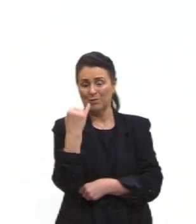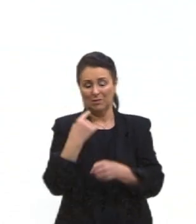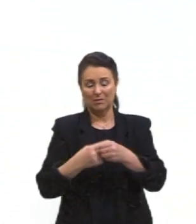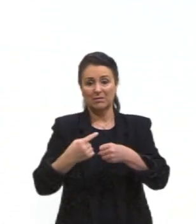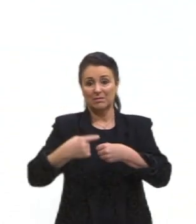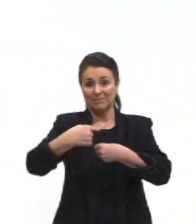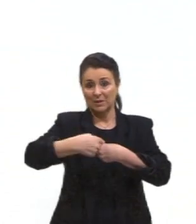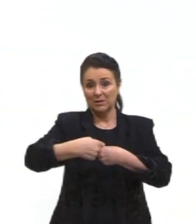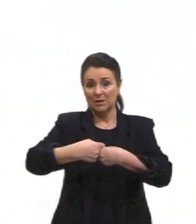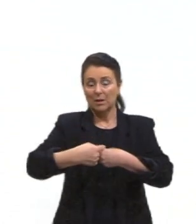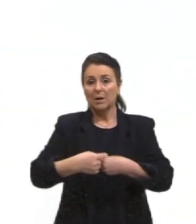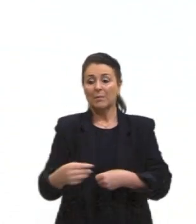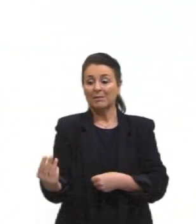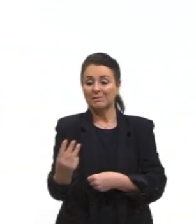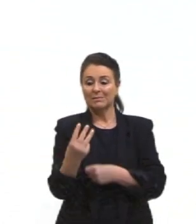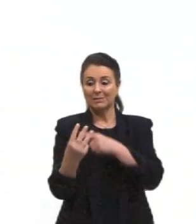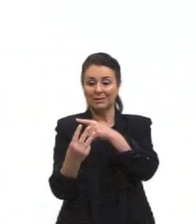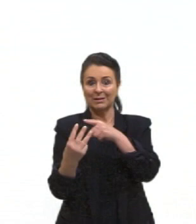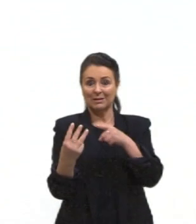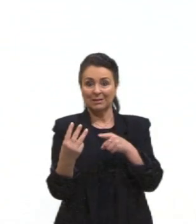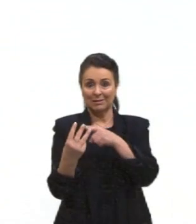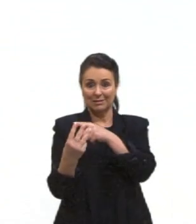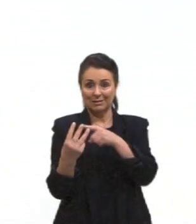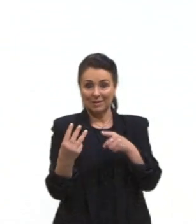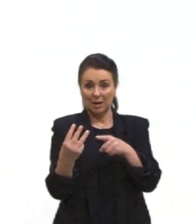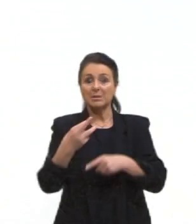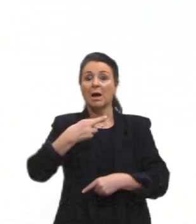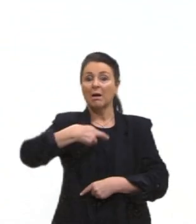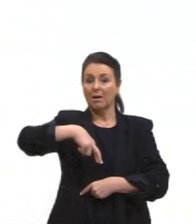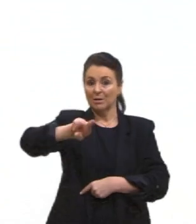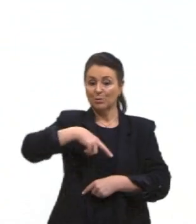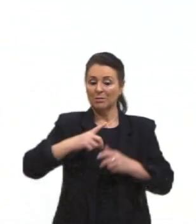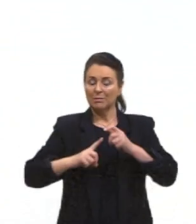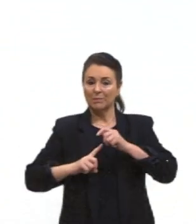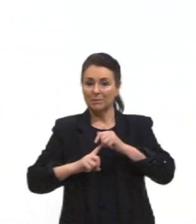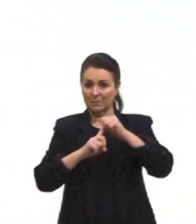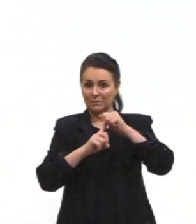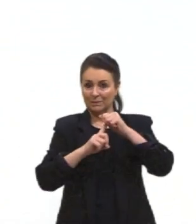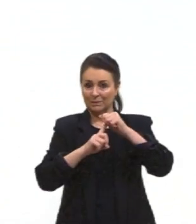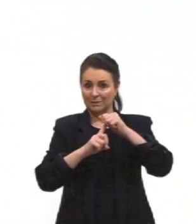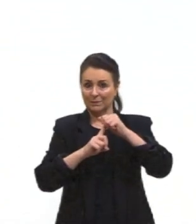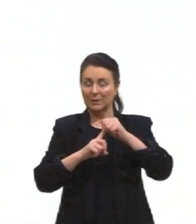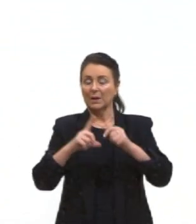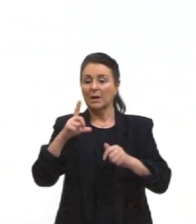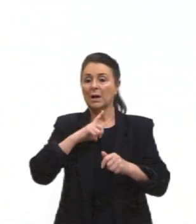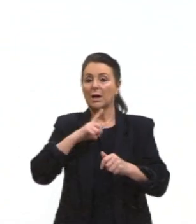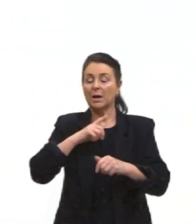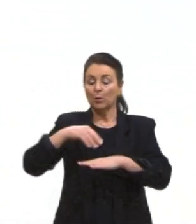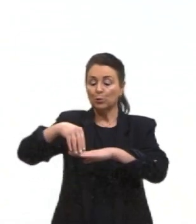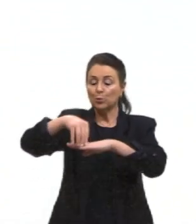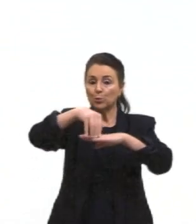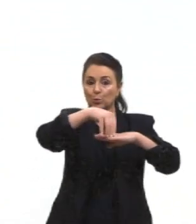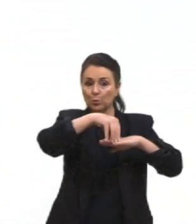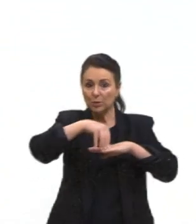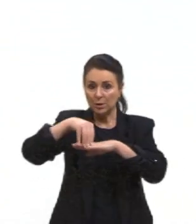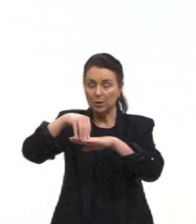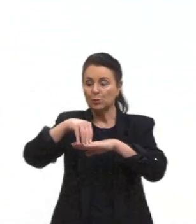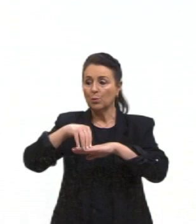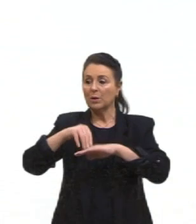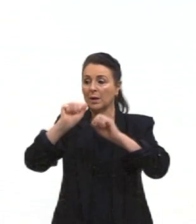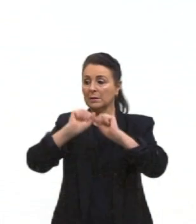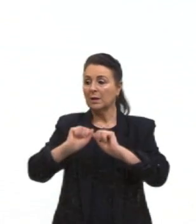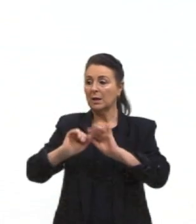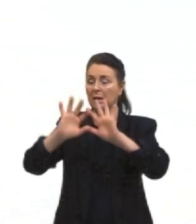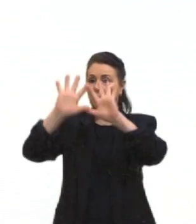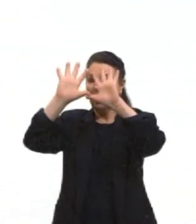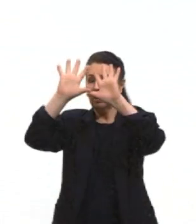pra essas três grandes religiões, tá. Então é um ponto turístico, religioso, sagrado pra essas três religiões,